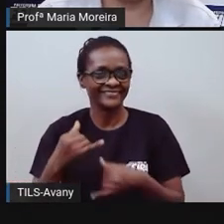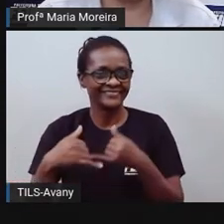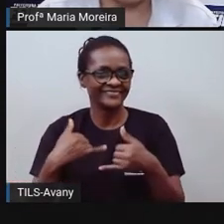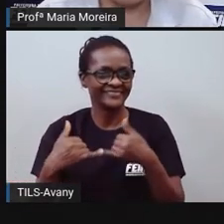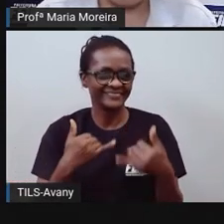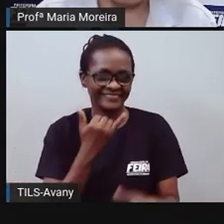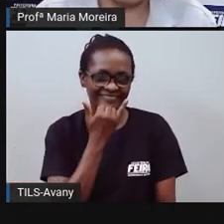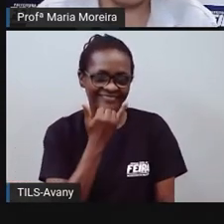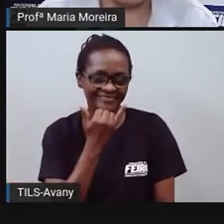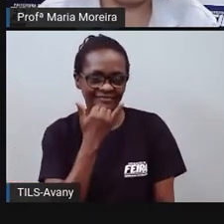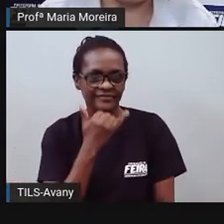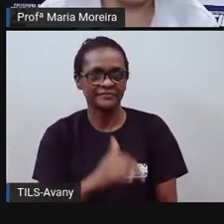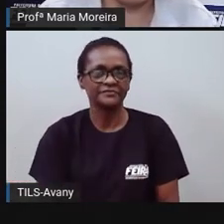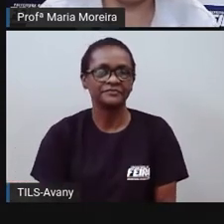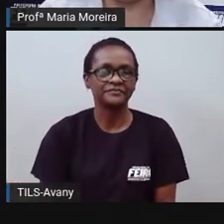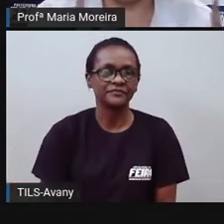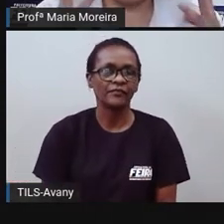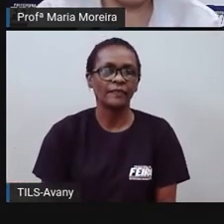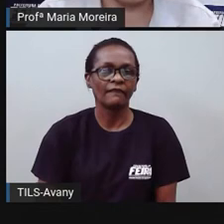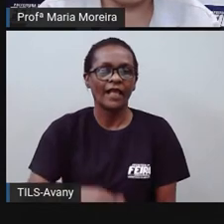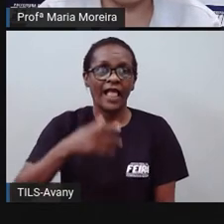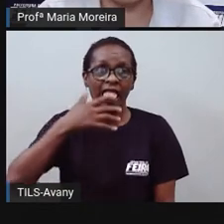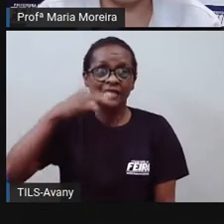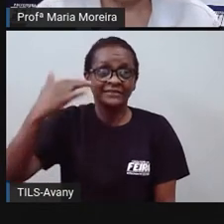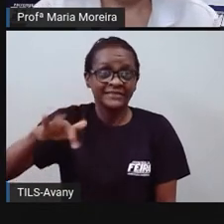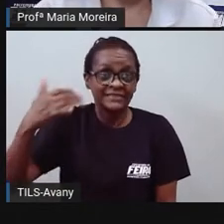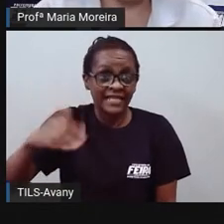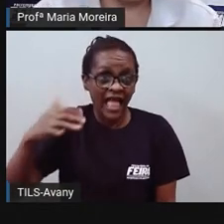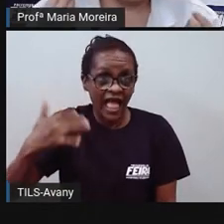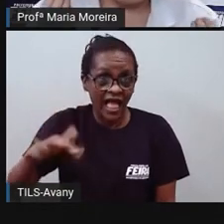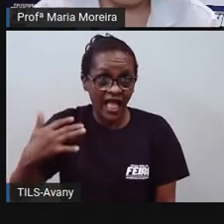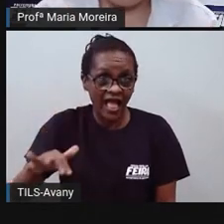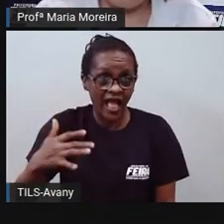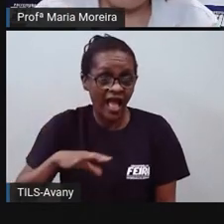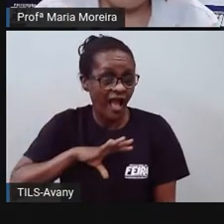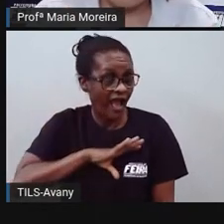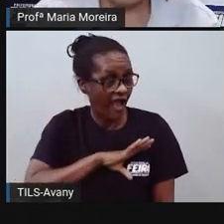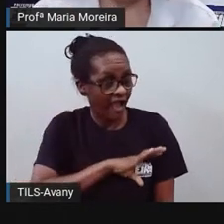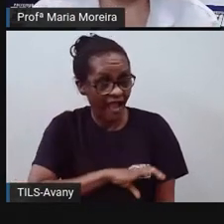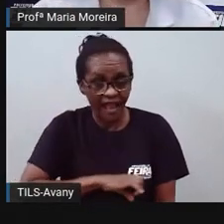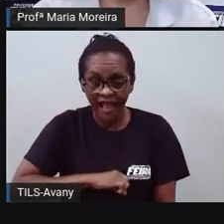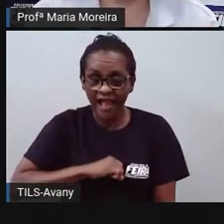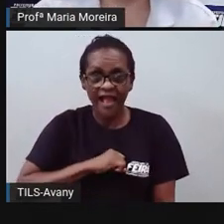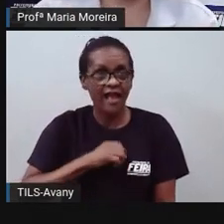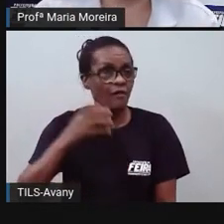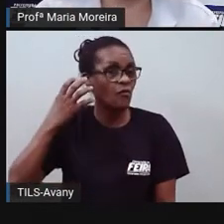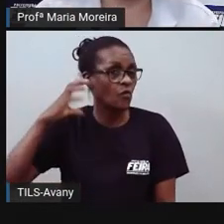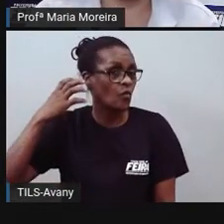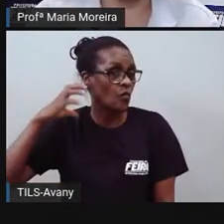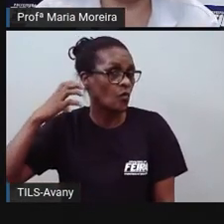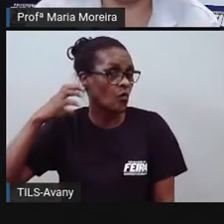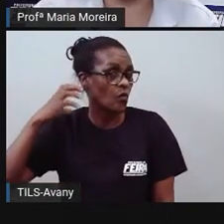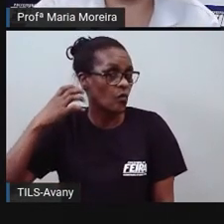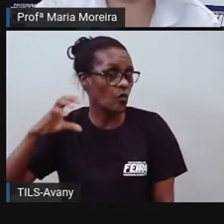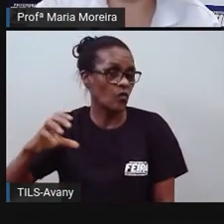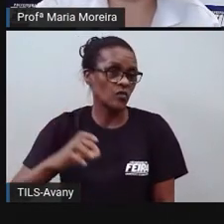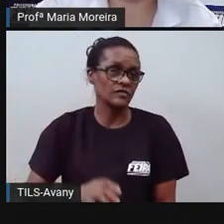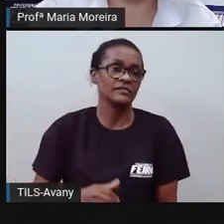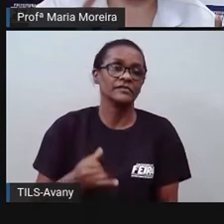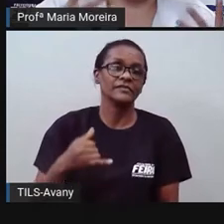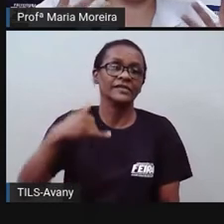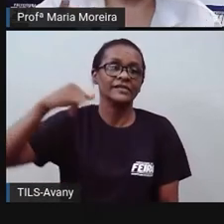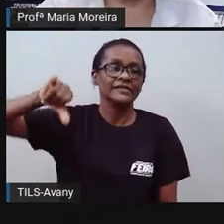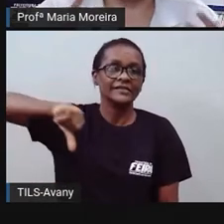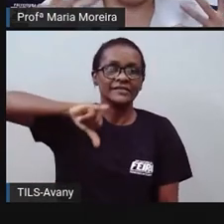foram trazidos da África, como pimentas, amo pimenta, né? O leite de coco e o azeite de dendê, aquele